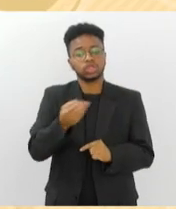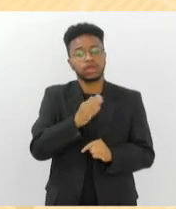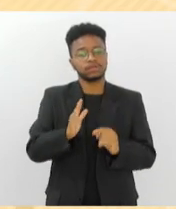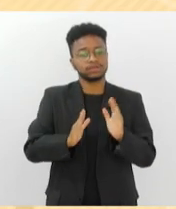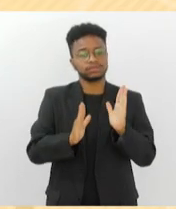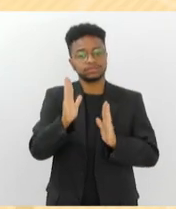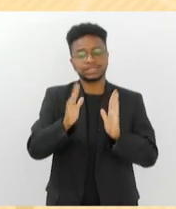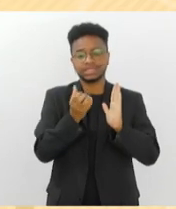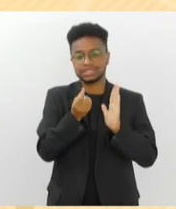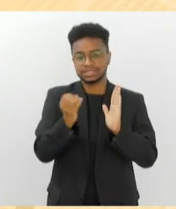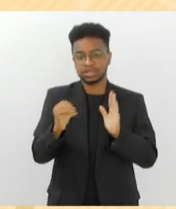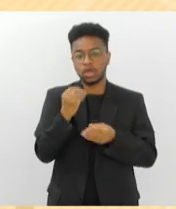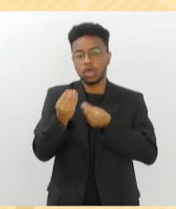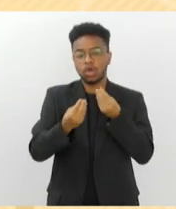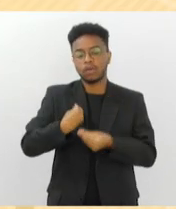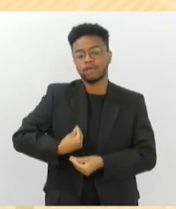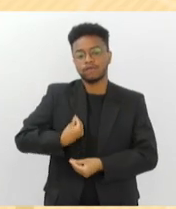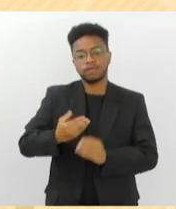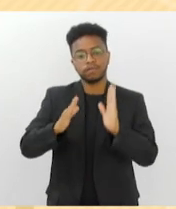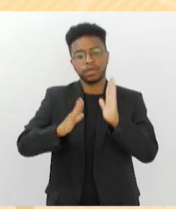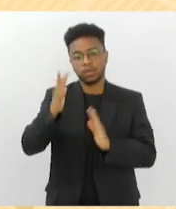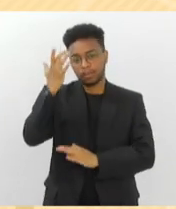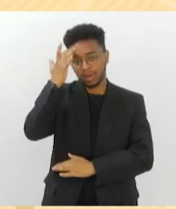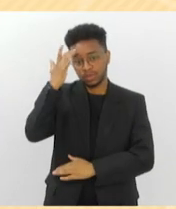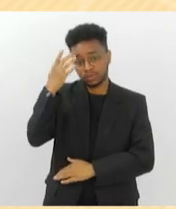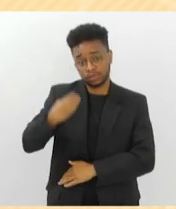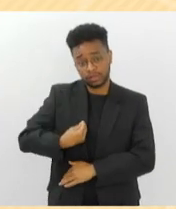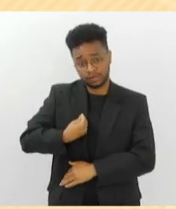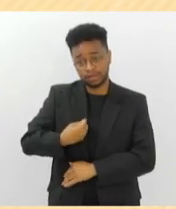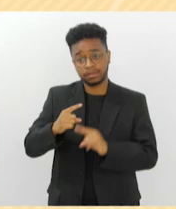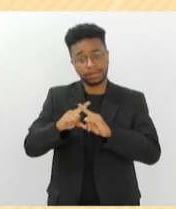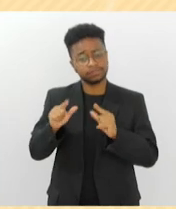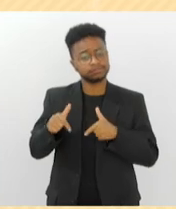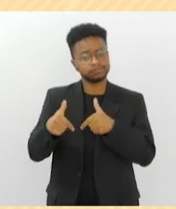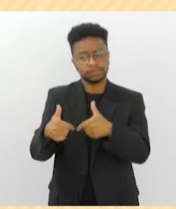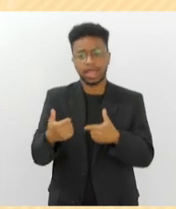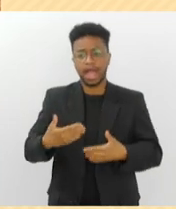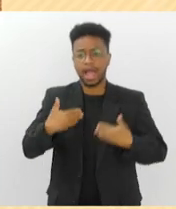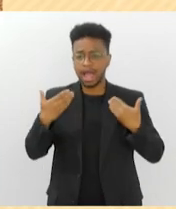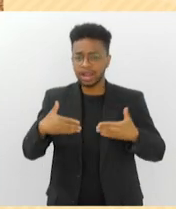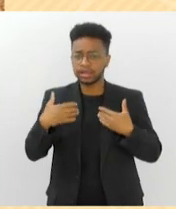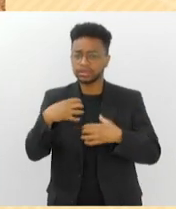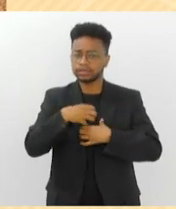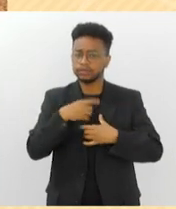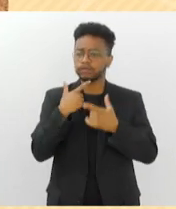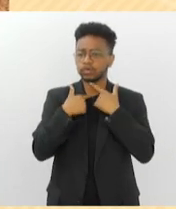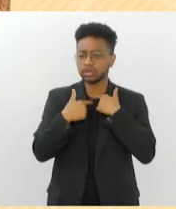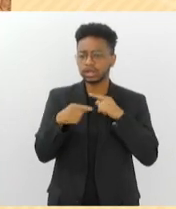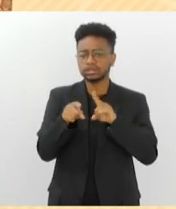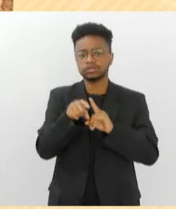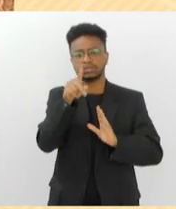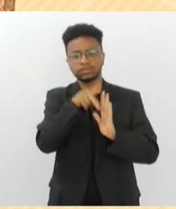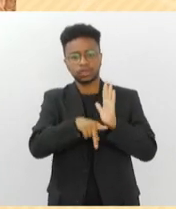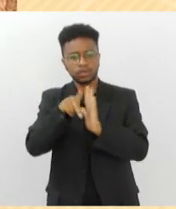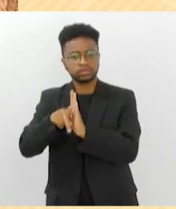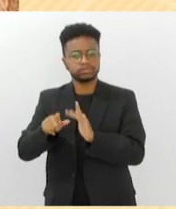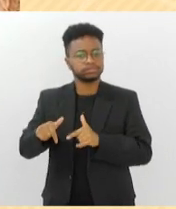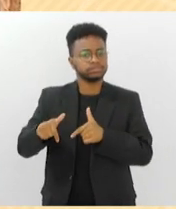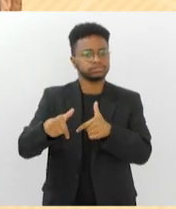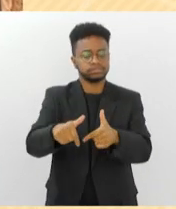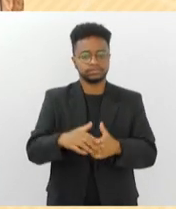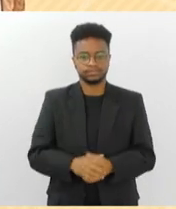da nova forma de viver a fase madura da vida, com produtividade, alegria, desejos e projetos a realizar.